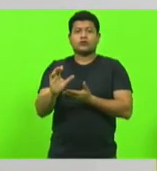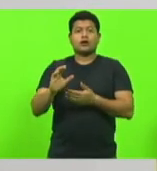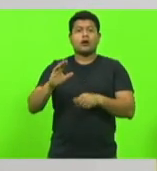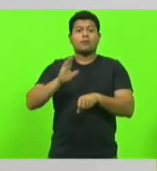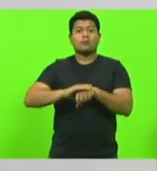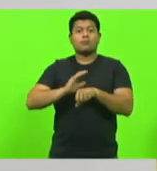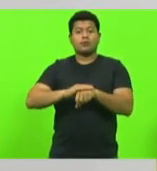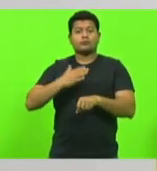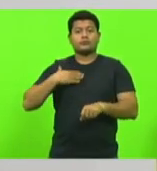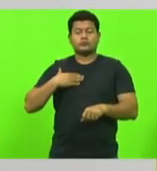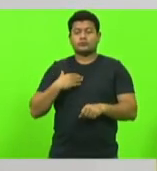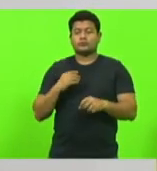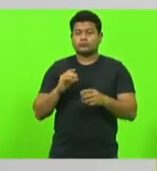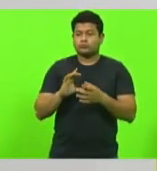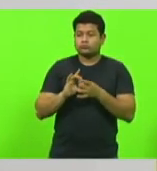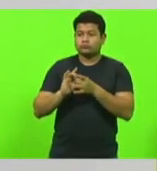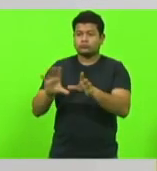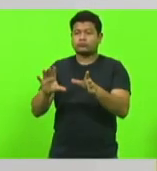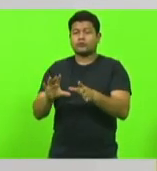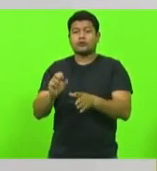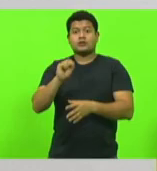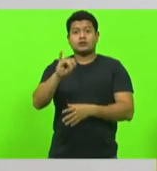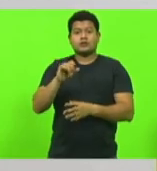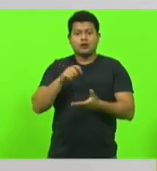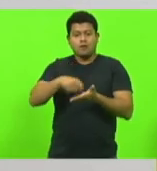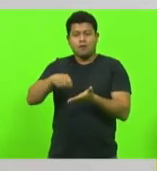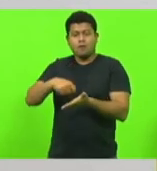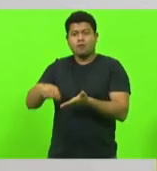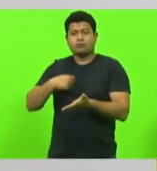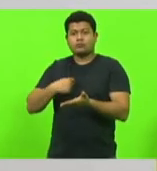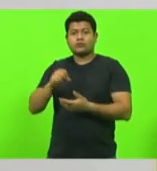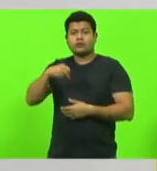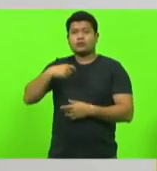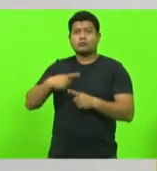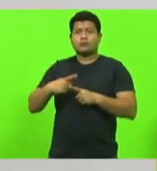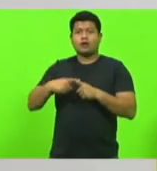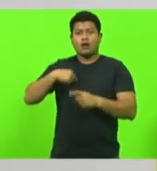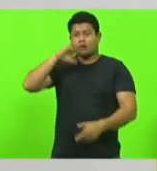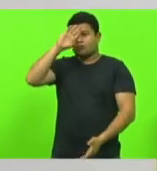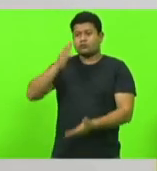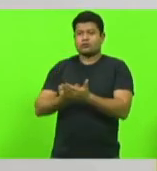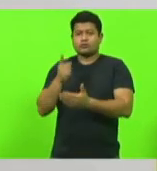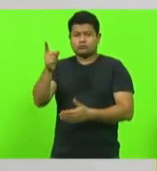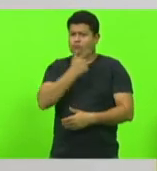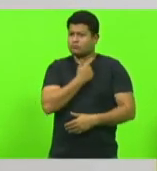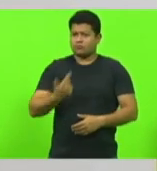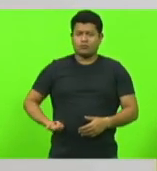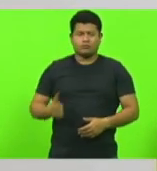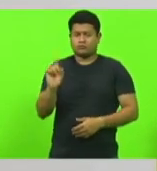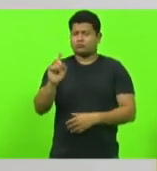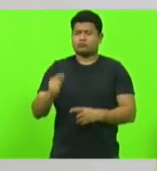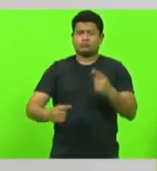algum município. Se vier por escrito, sim, pois eu não acredito nesse governo. Muito obrigado.